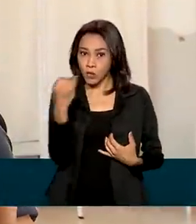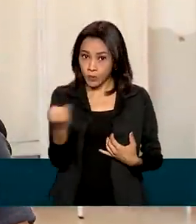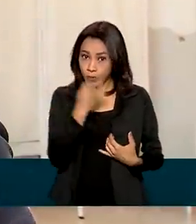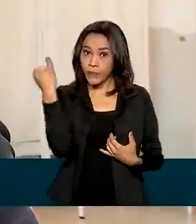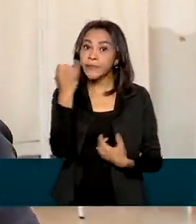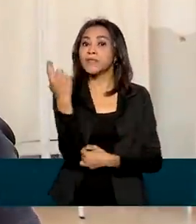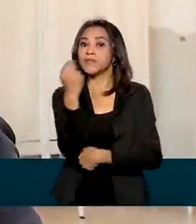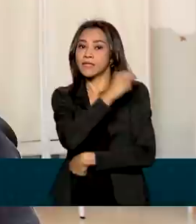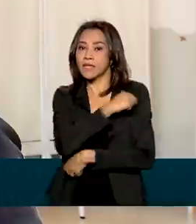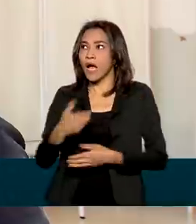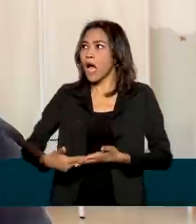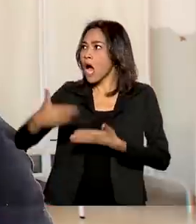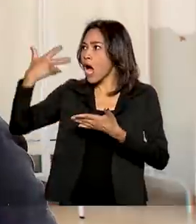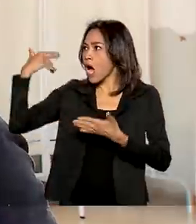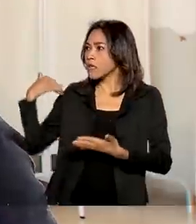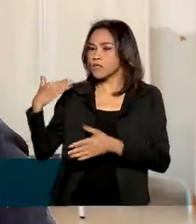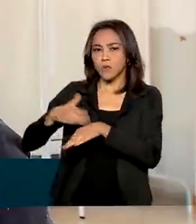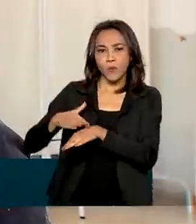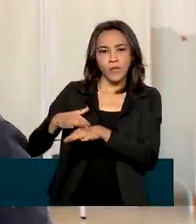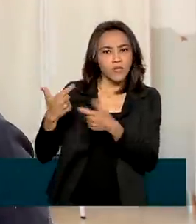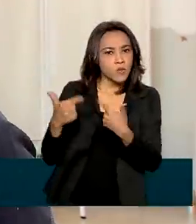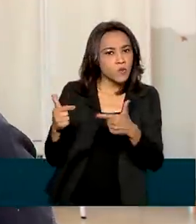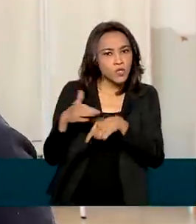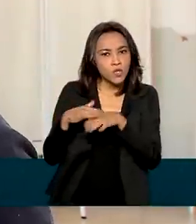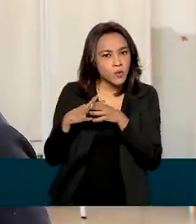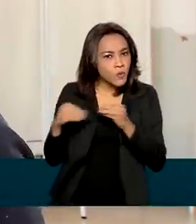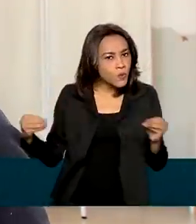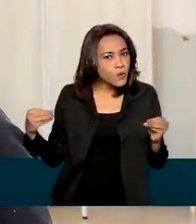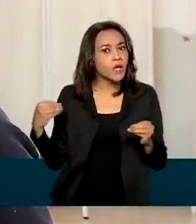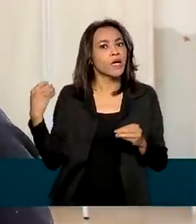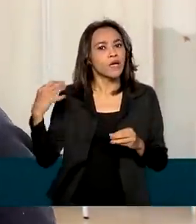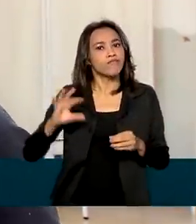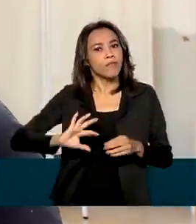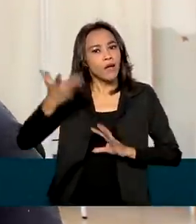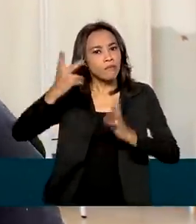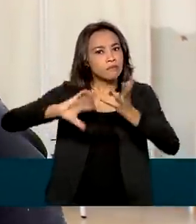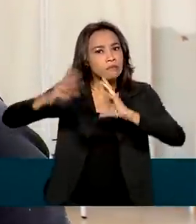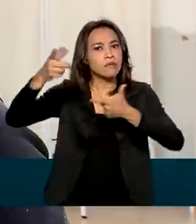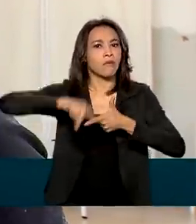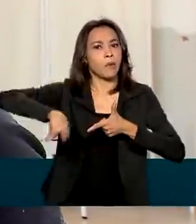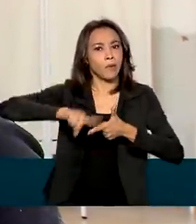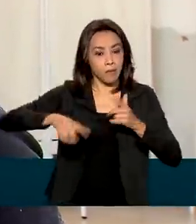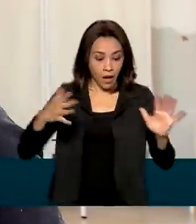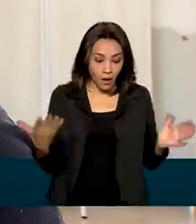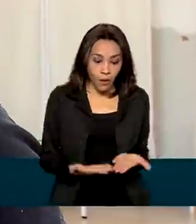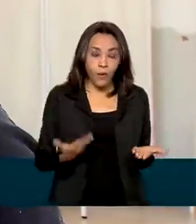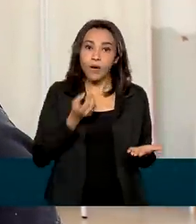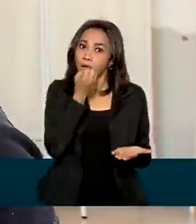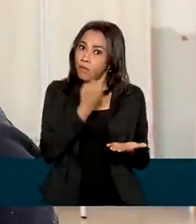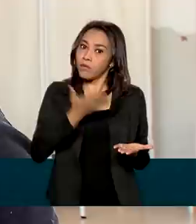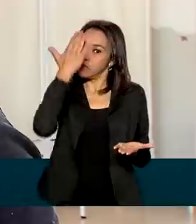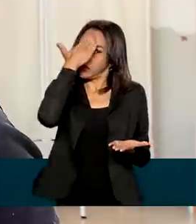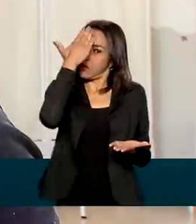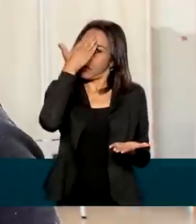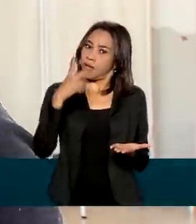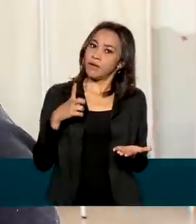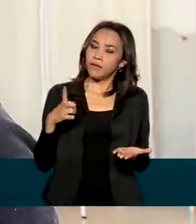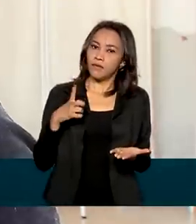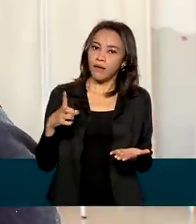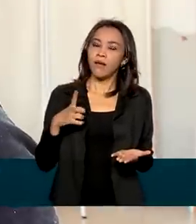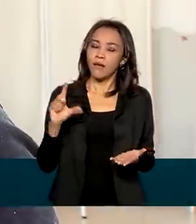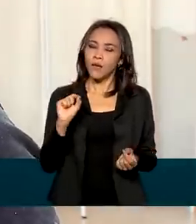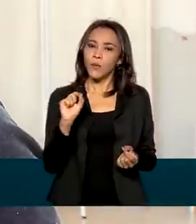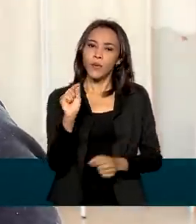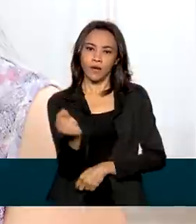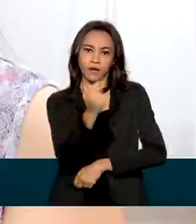não tinham cura ou prevenção. Elas causavam muitos problemas nas pessoas, mas agora é bom saber que elas têm um